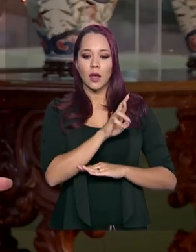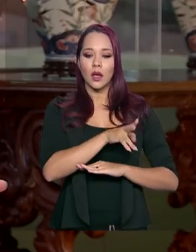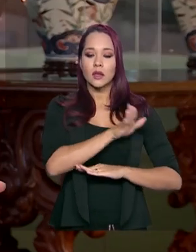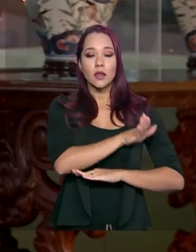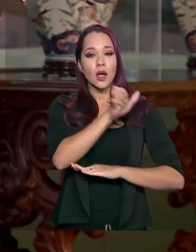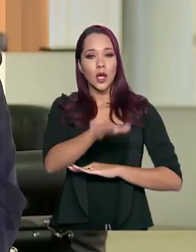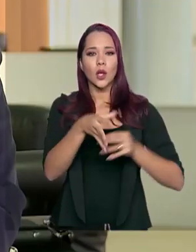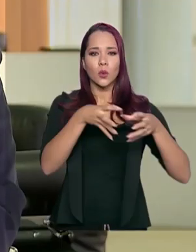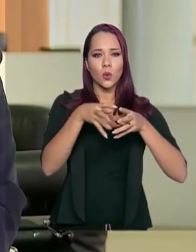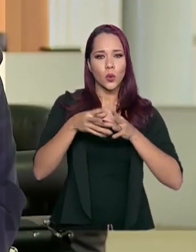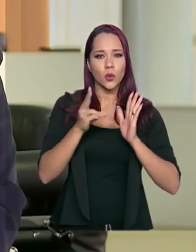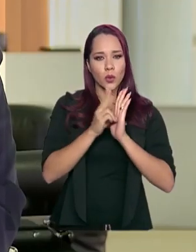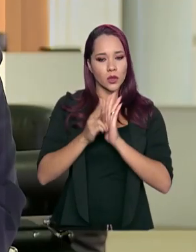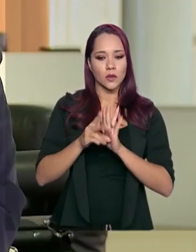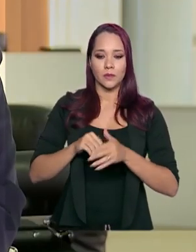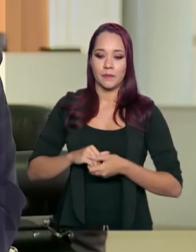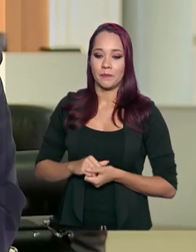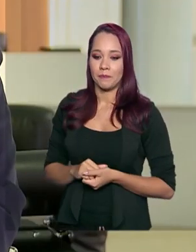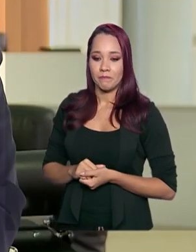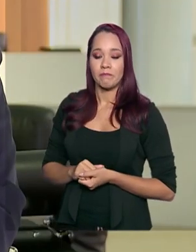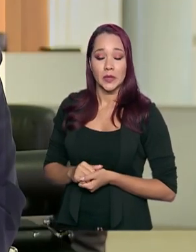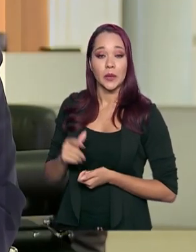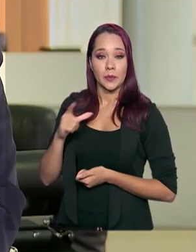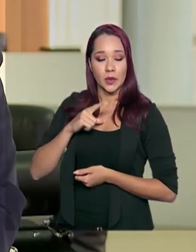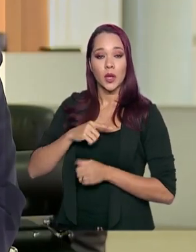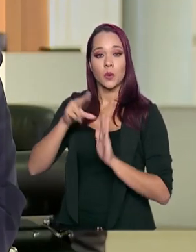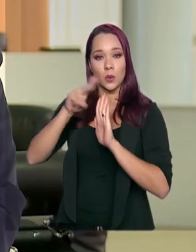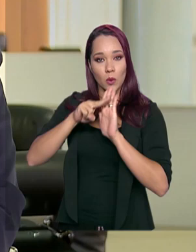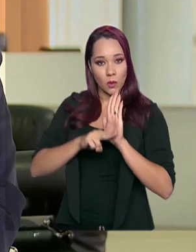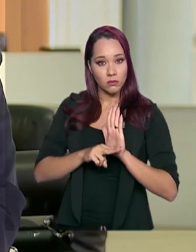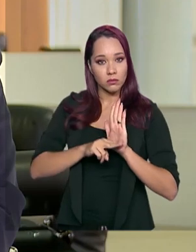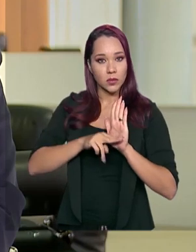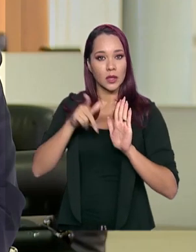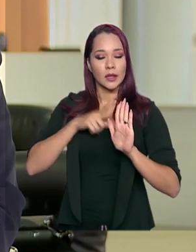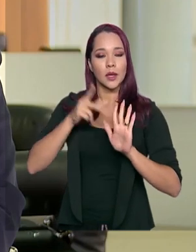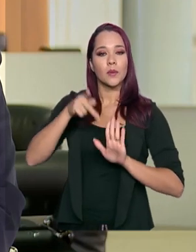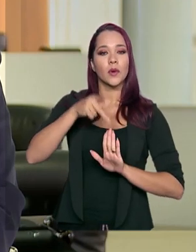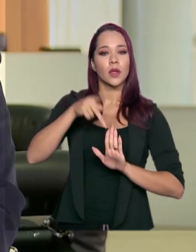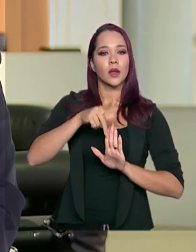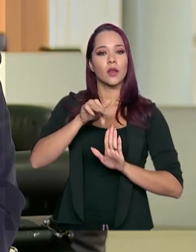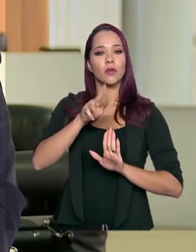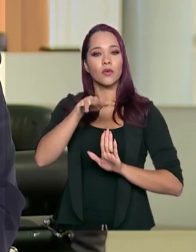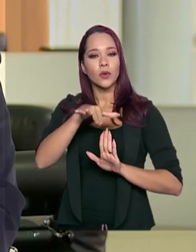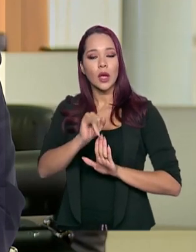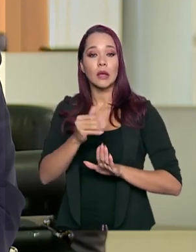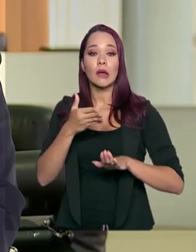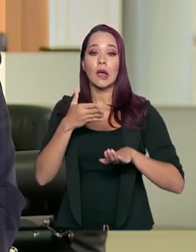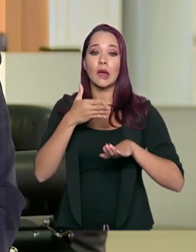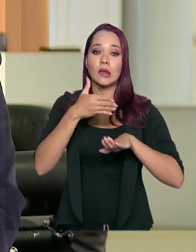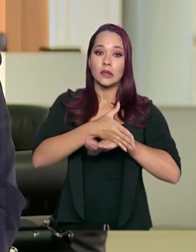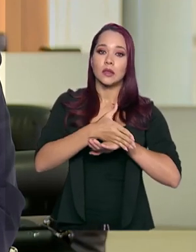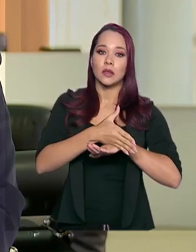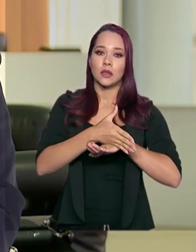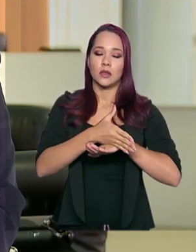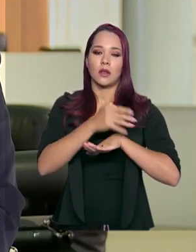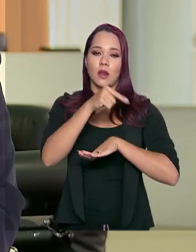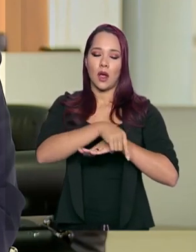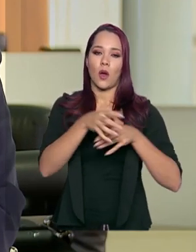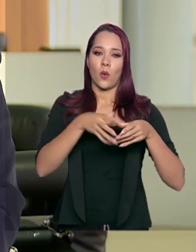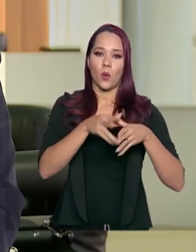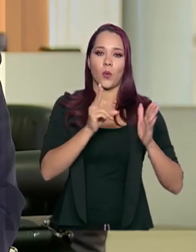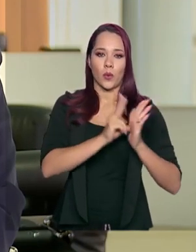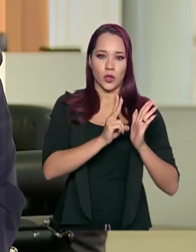até as aldeias? Existem normas, existe uma portaria da FUNAI que restringe o acesso às aldeias